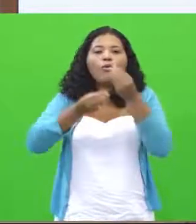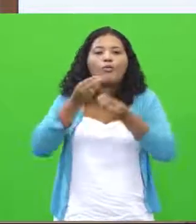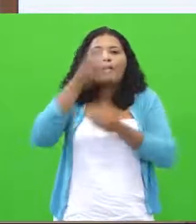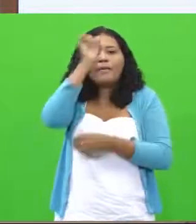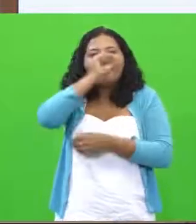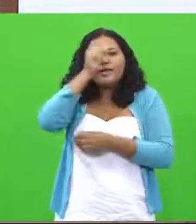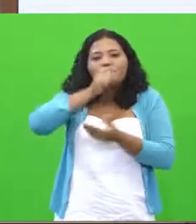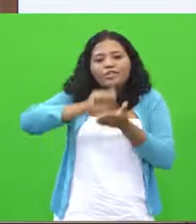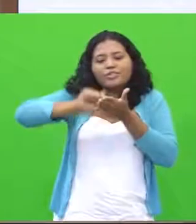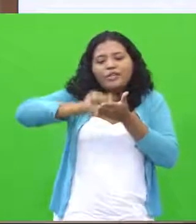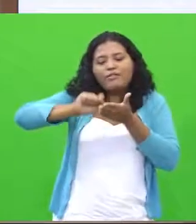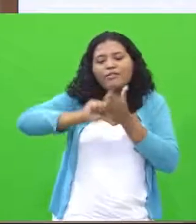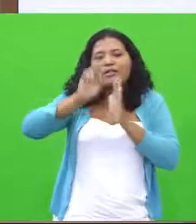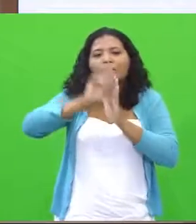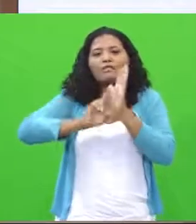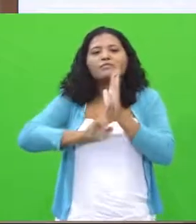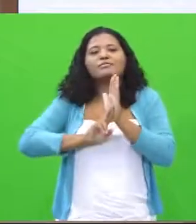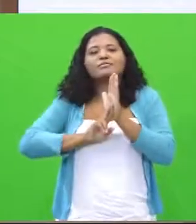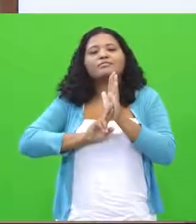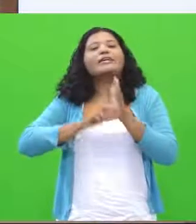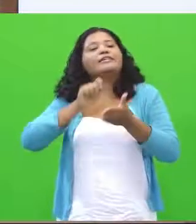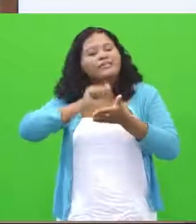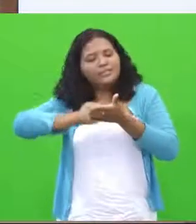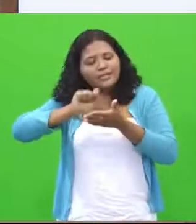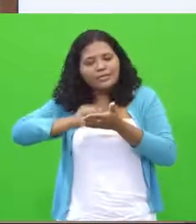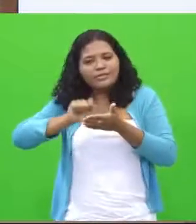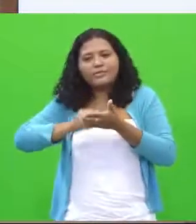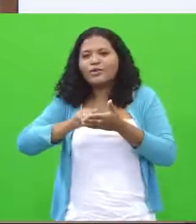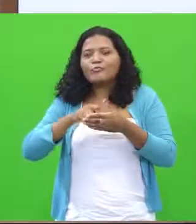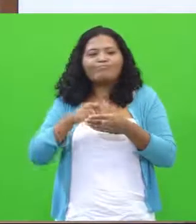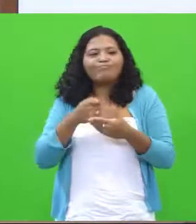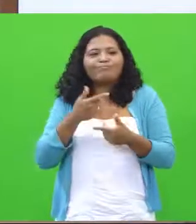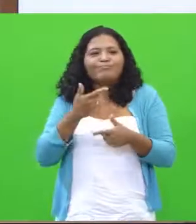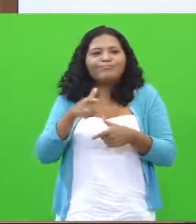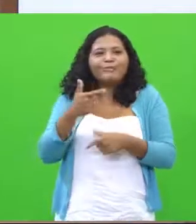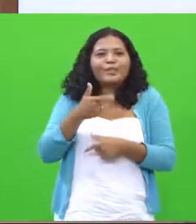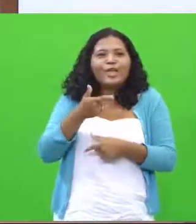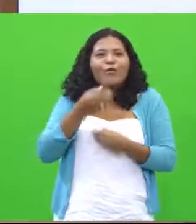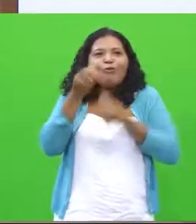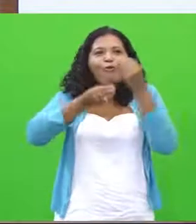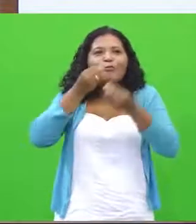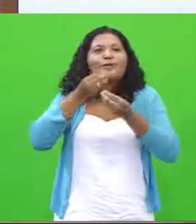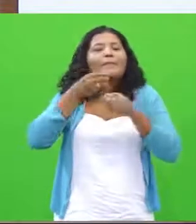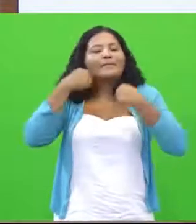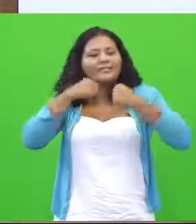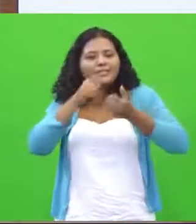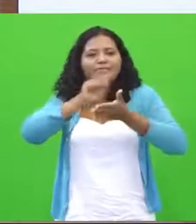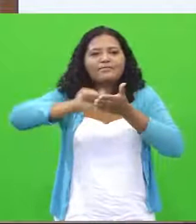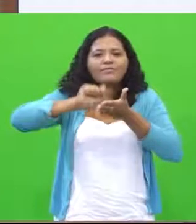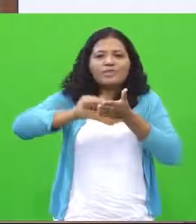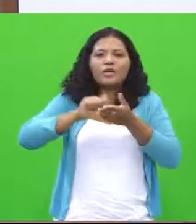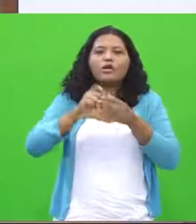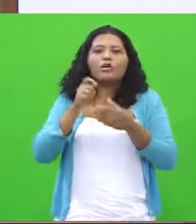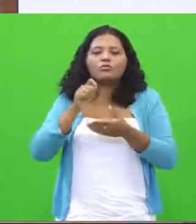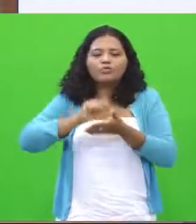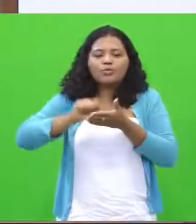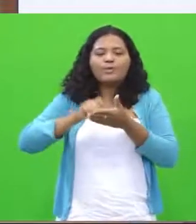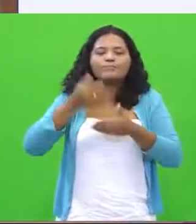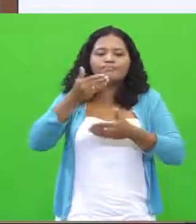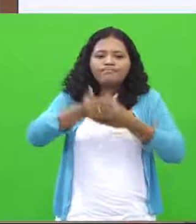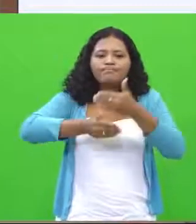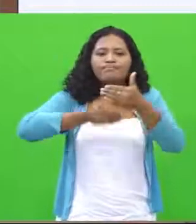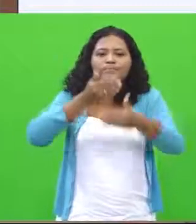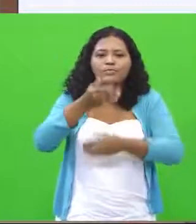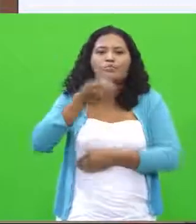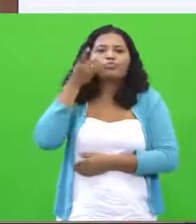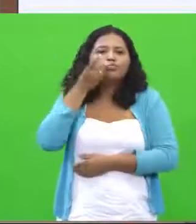redação? Escrevendo. Não tem outra solução. Vocês têm que escrever um pouquinho a cada dia.